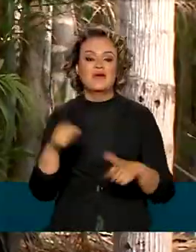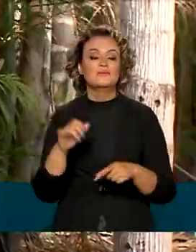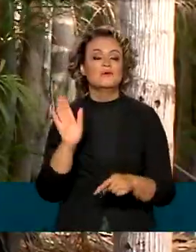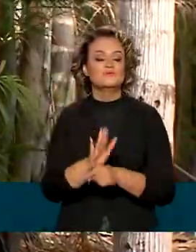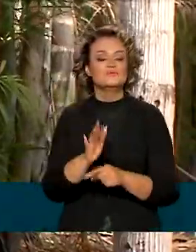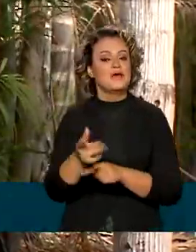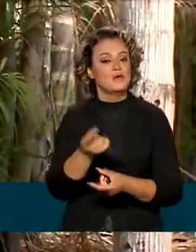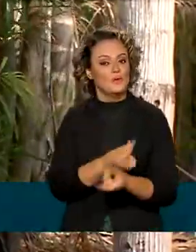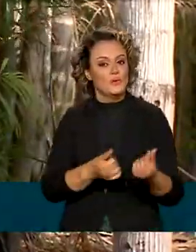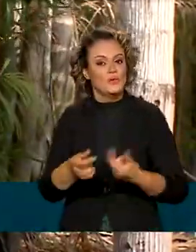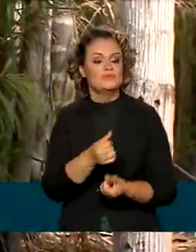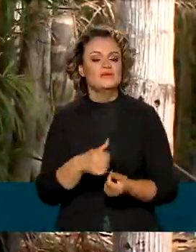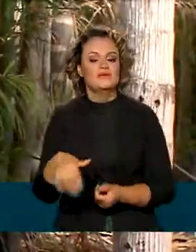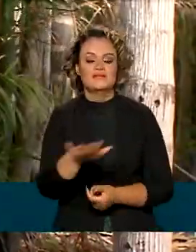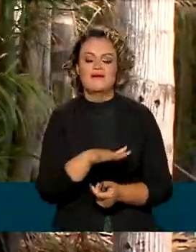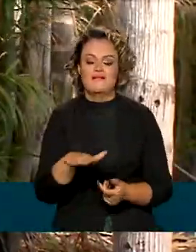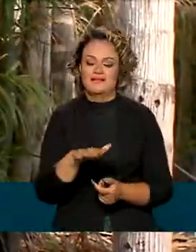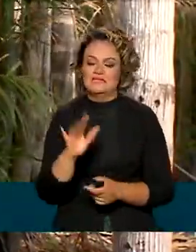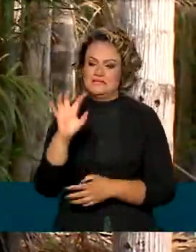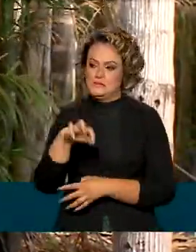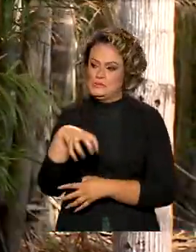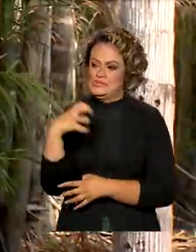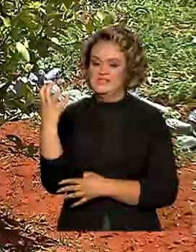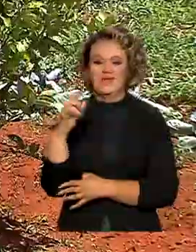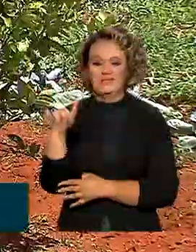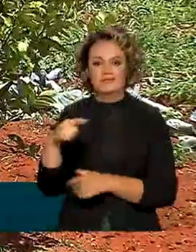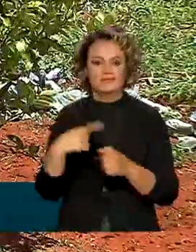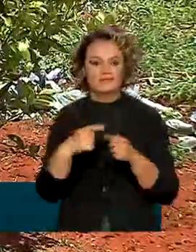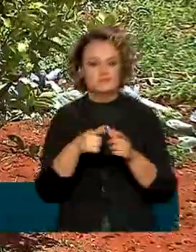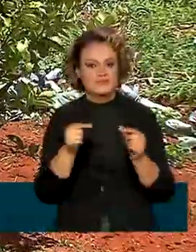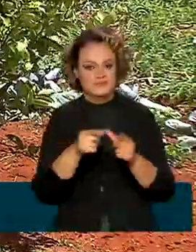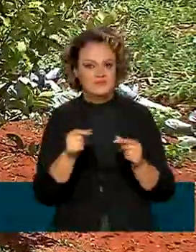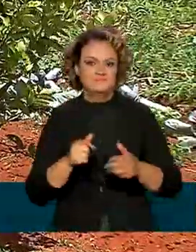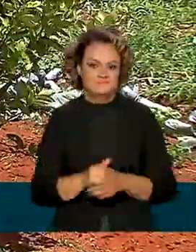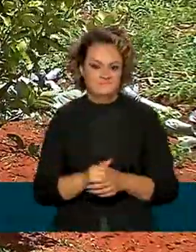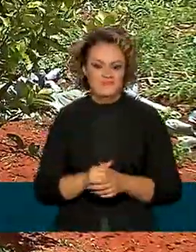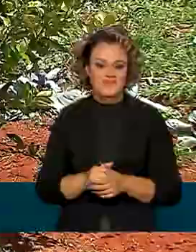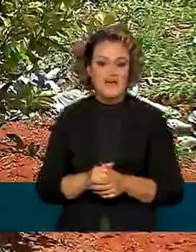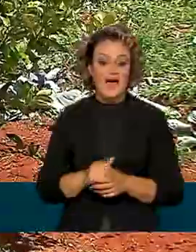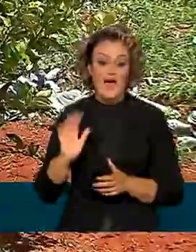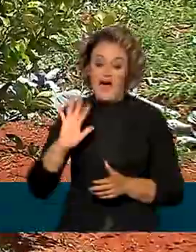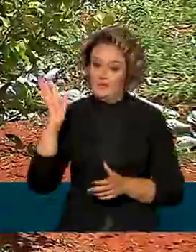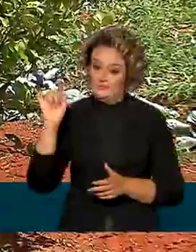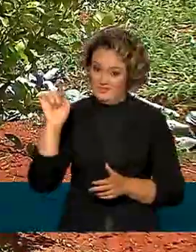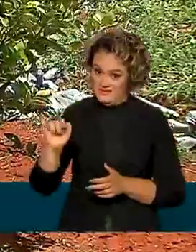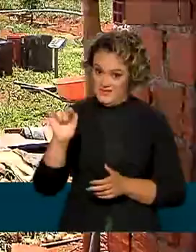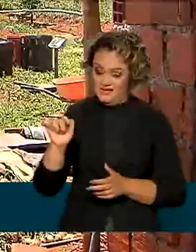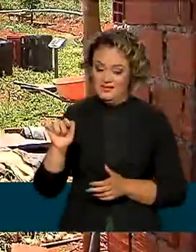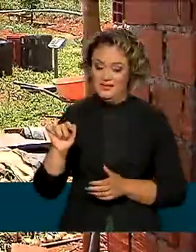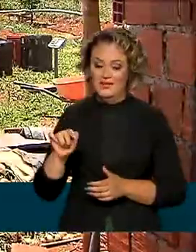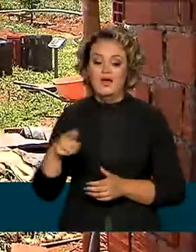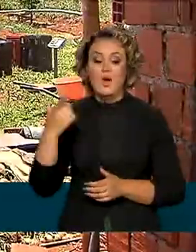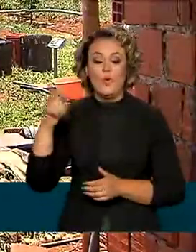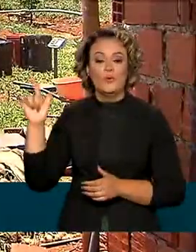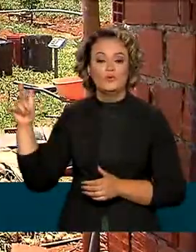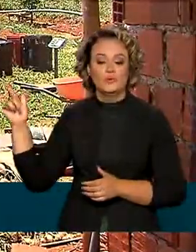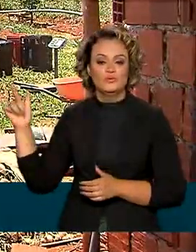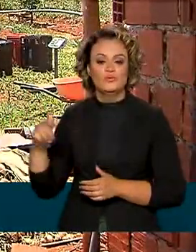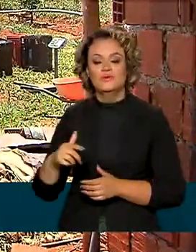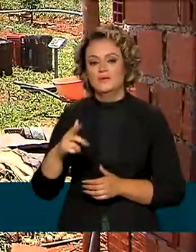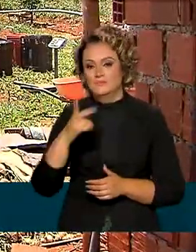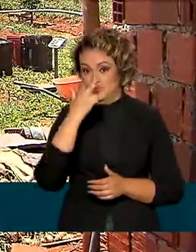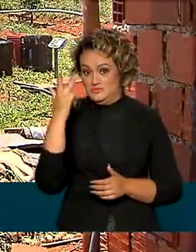a produção na região do cerrado do Planalto Central. Assim como ocorre na propriedade do seu milto, 27 mil